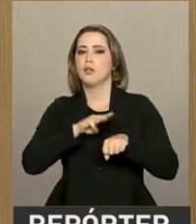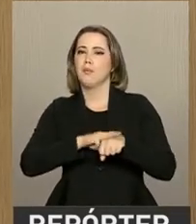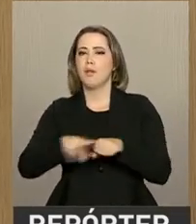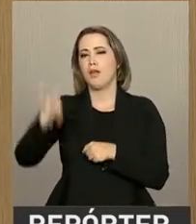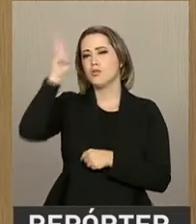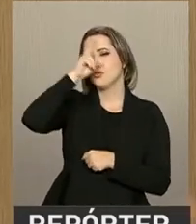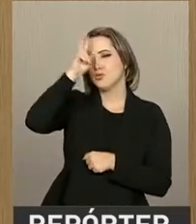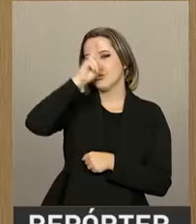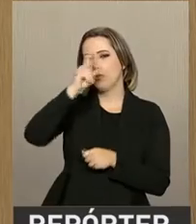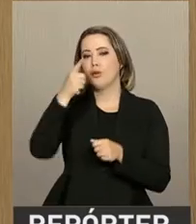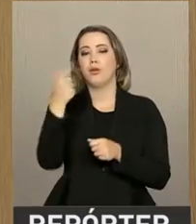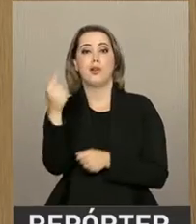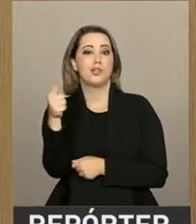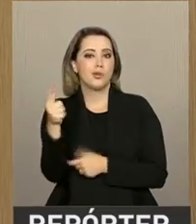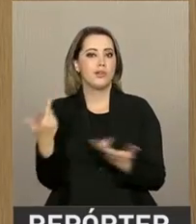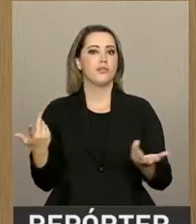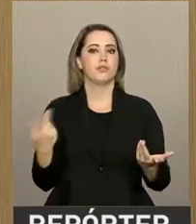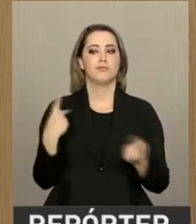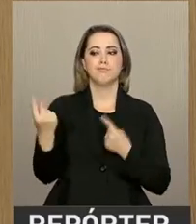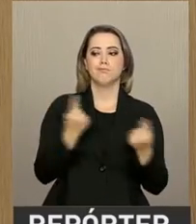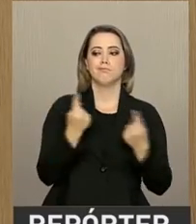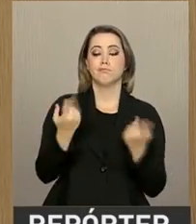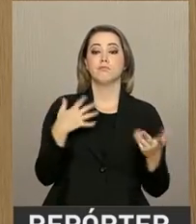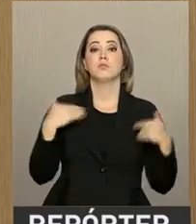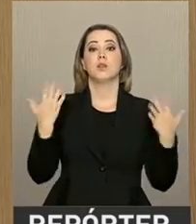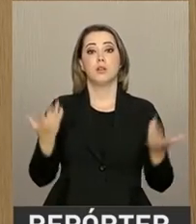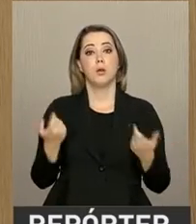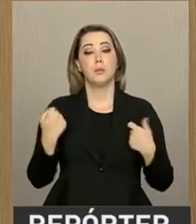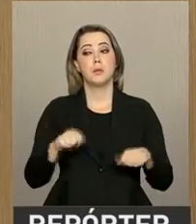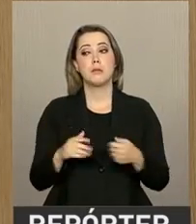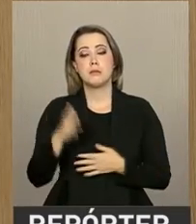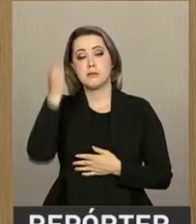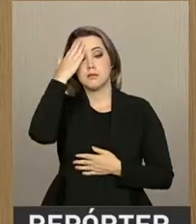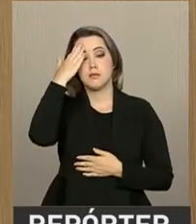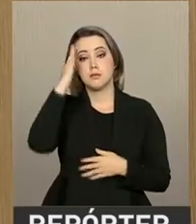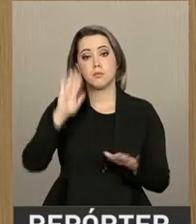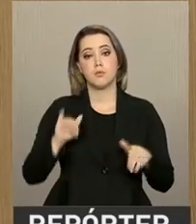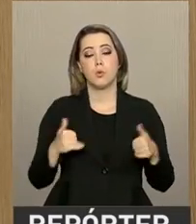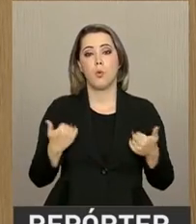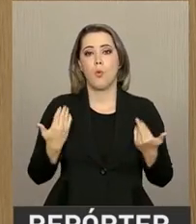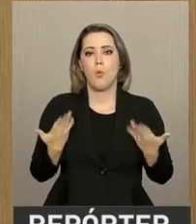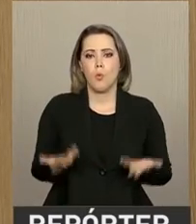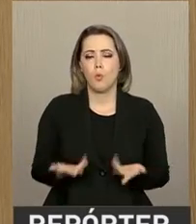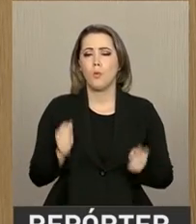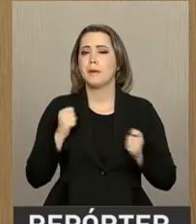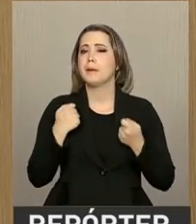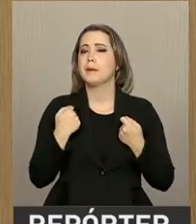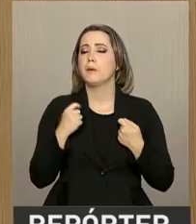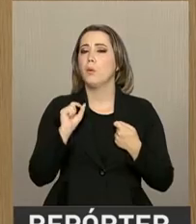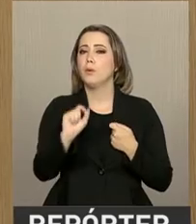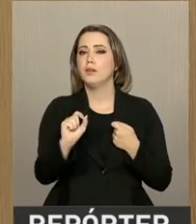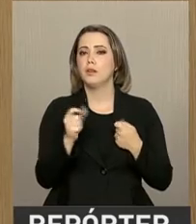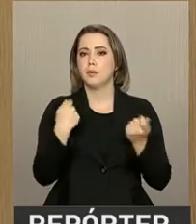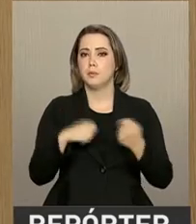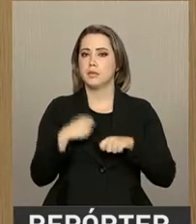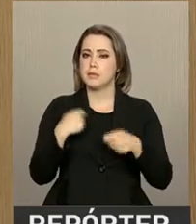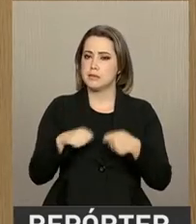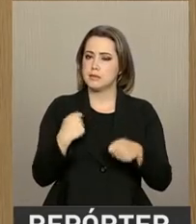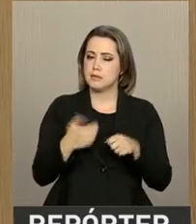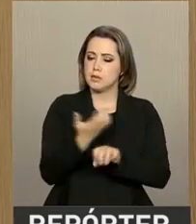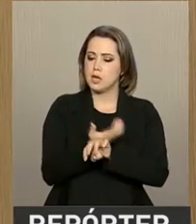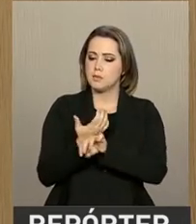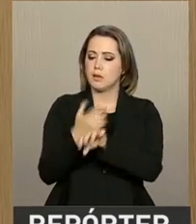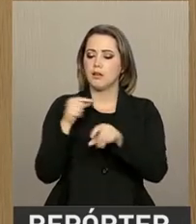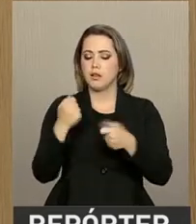em cada uma das coisas. Então a base vai dar essa referência de quais são as habilidades, os conteúdos que um